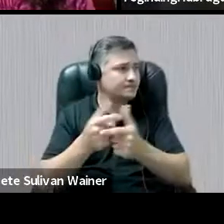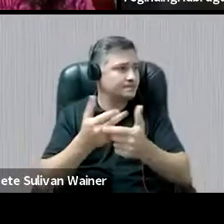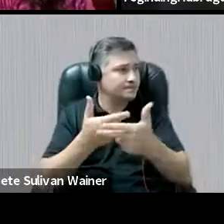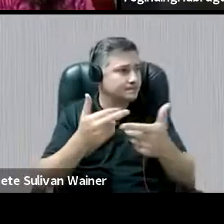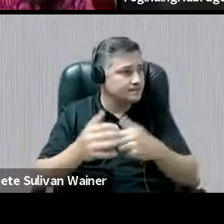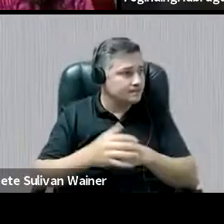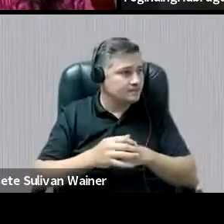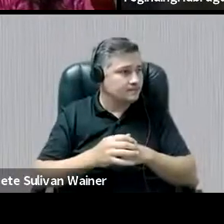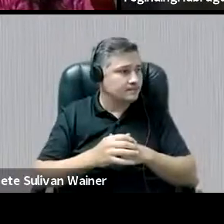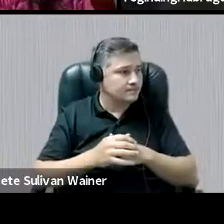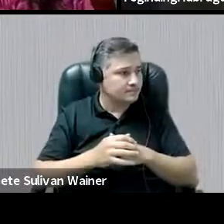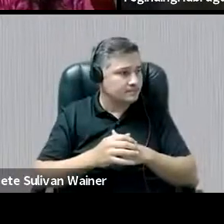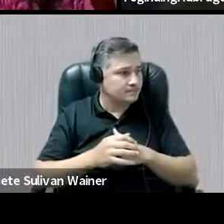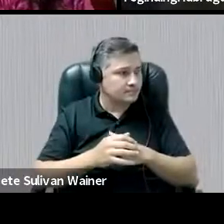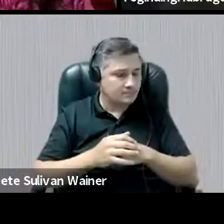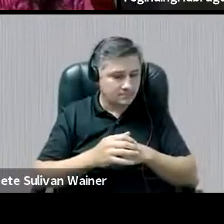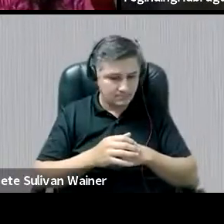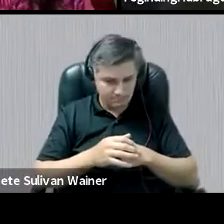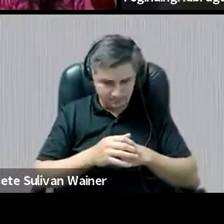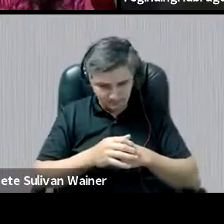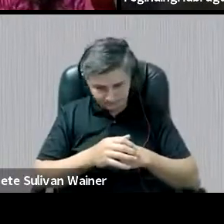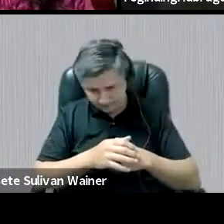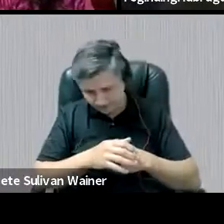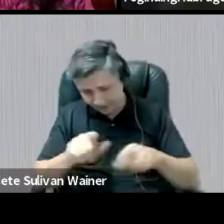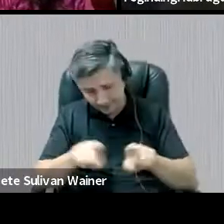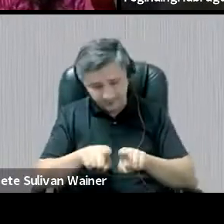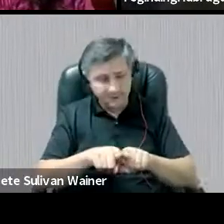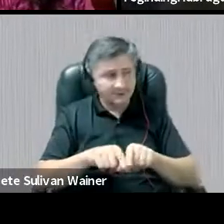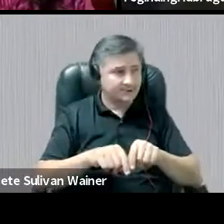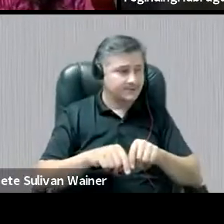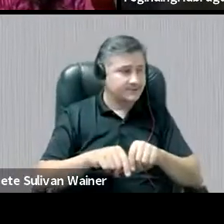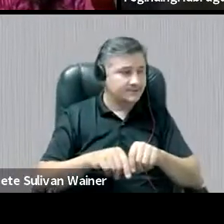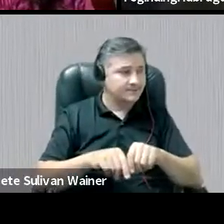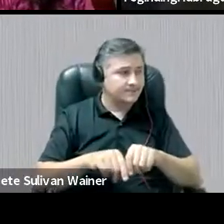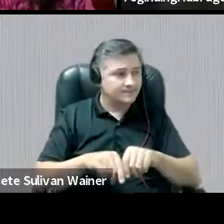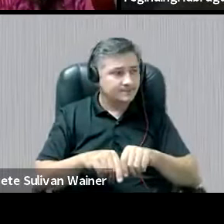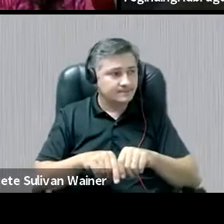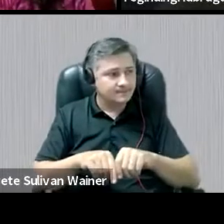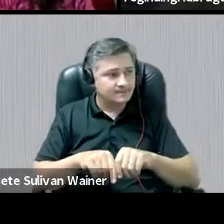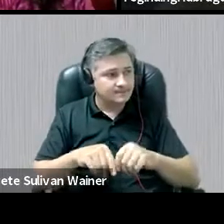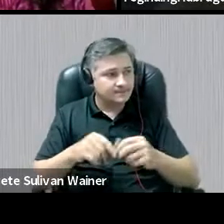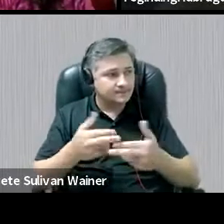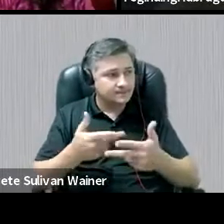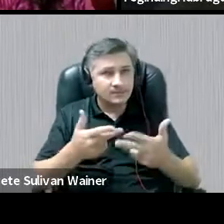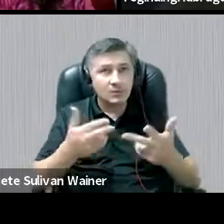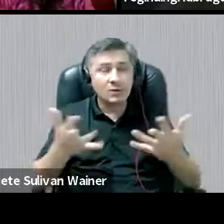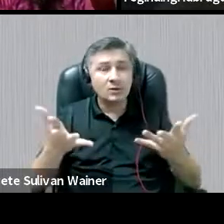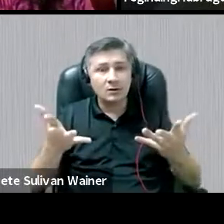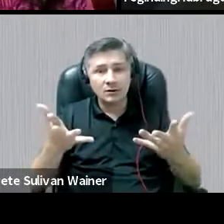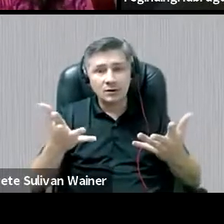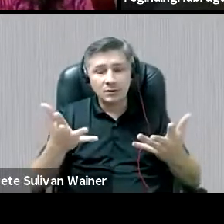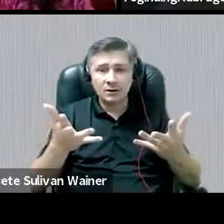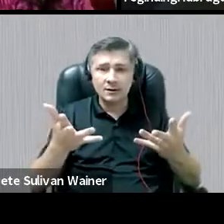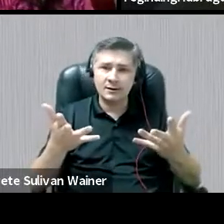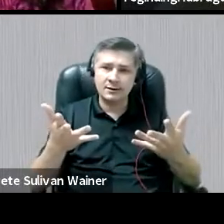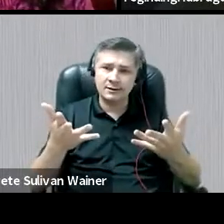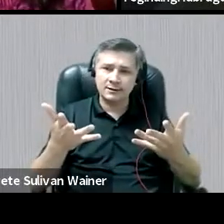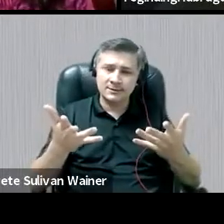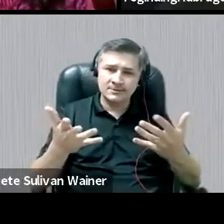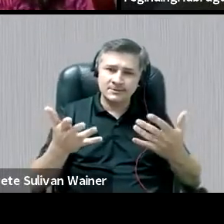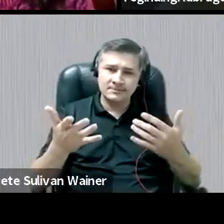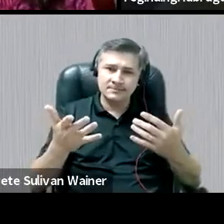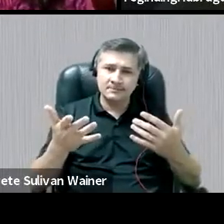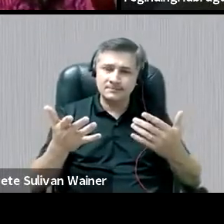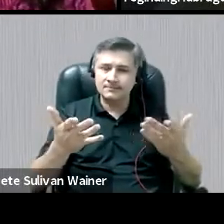Direito à saúde, esses outros conjuntos de direitos que até, né? A gente nem debateu eles aqui,